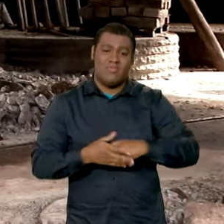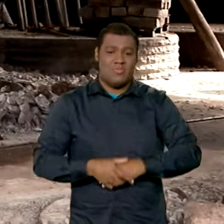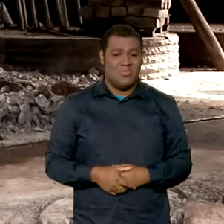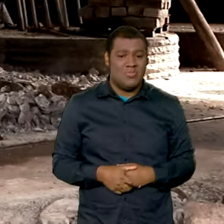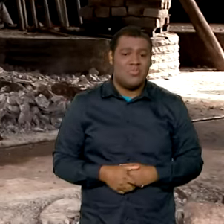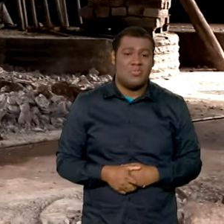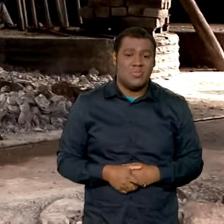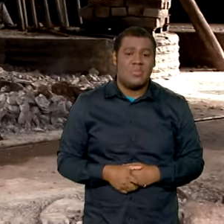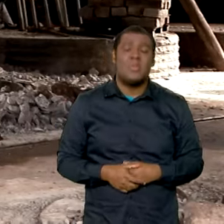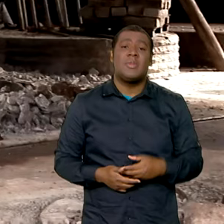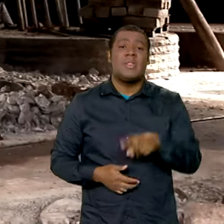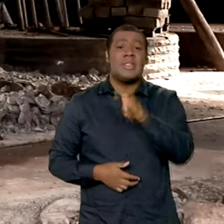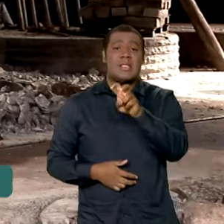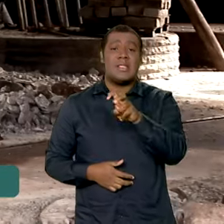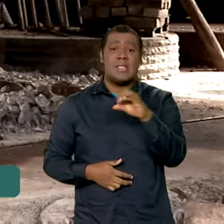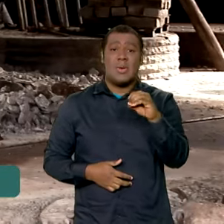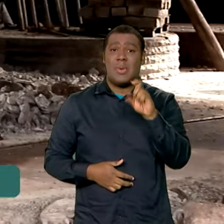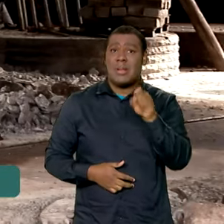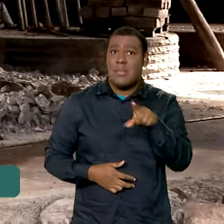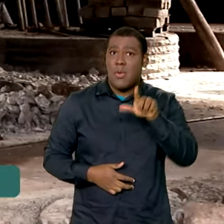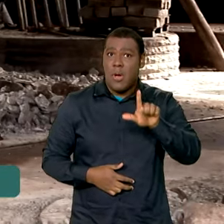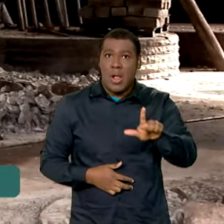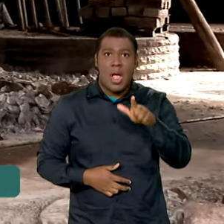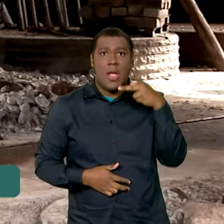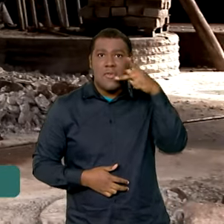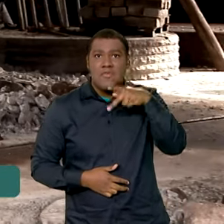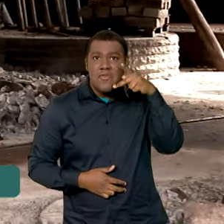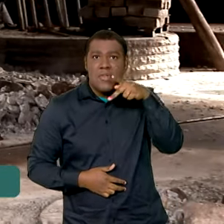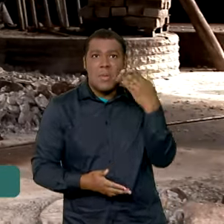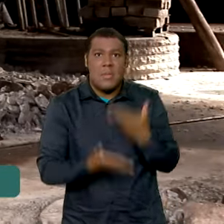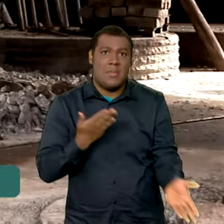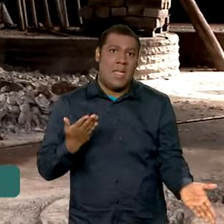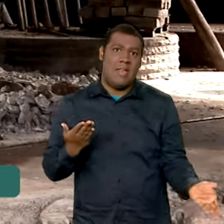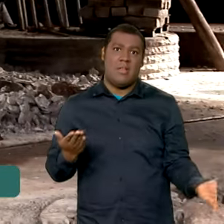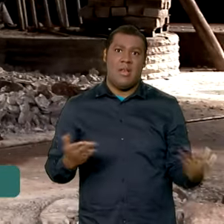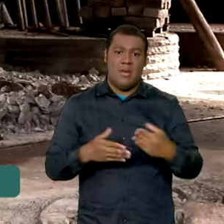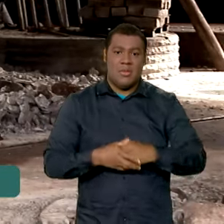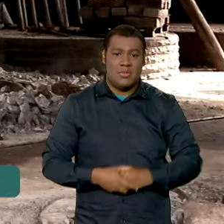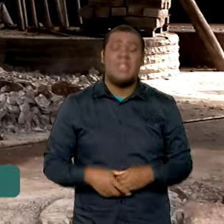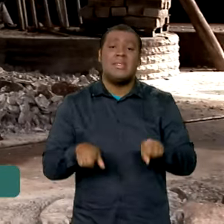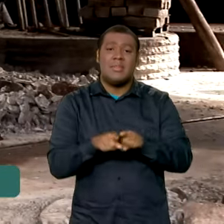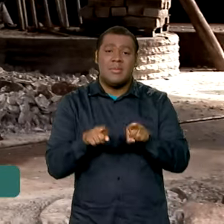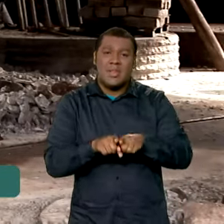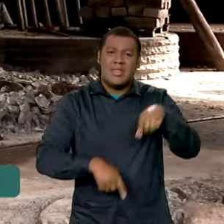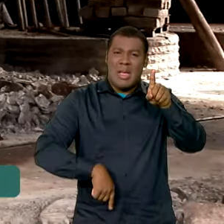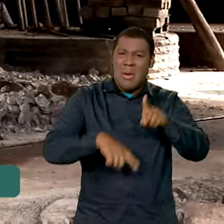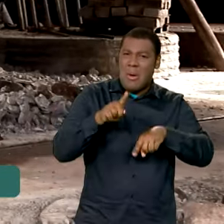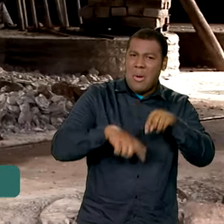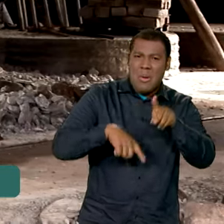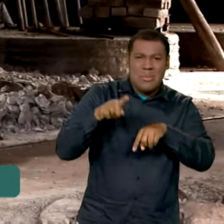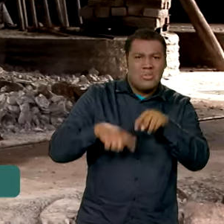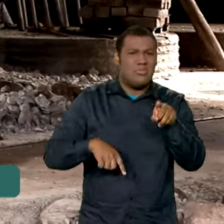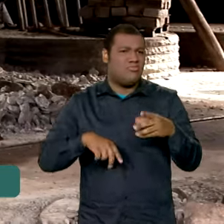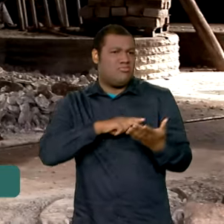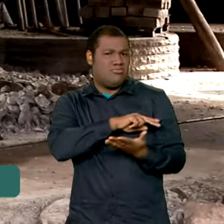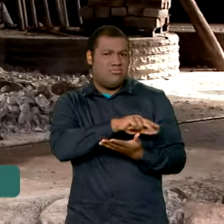Perdemos 50 mil litros de vinhos, tanques e maquinário avariados.